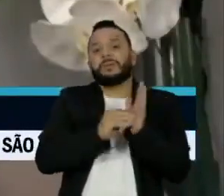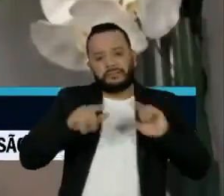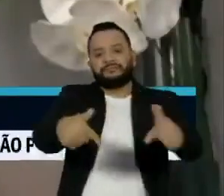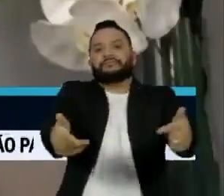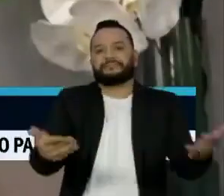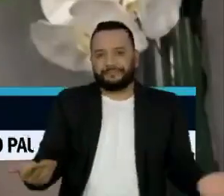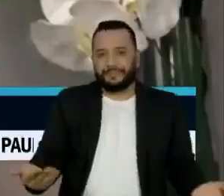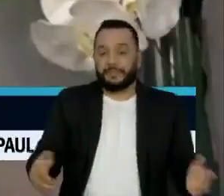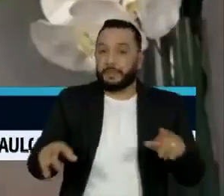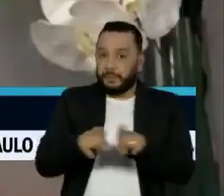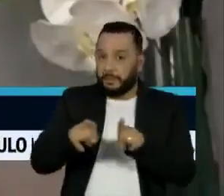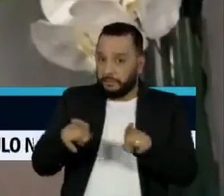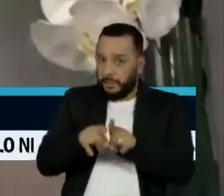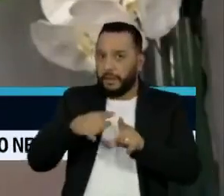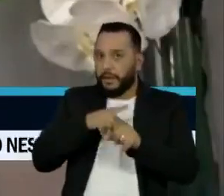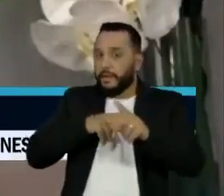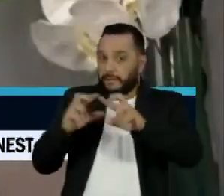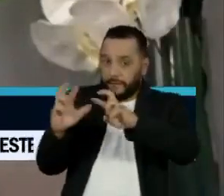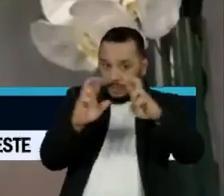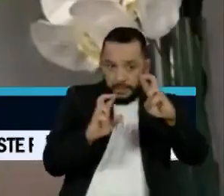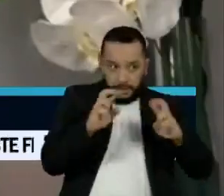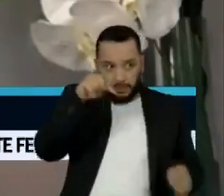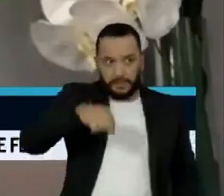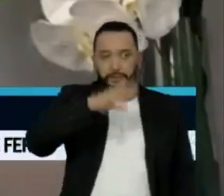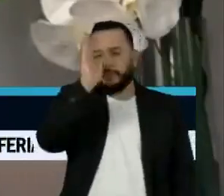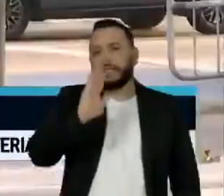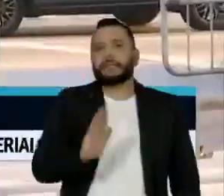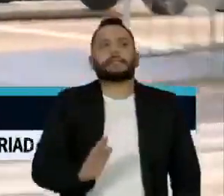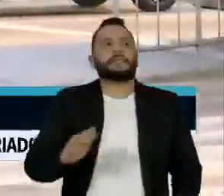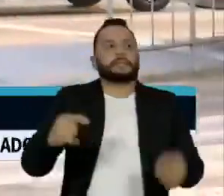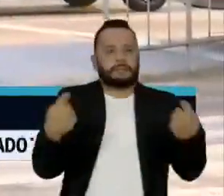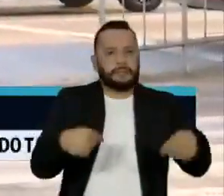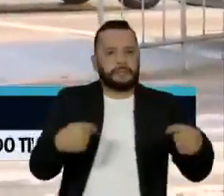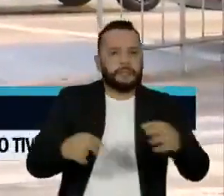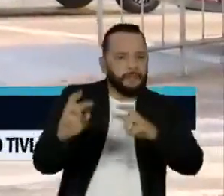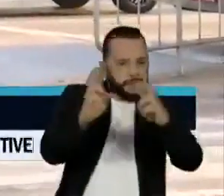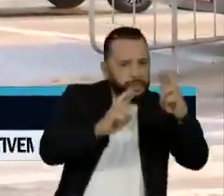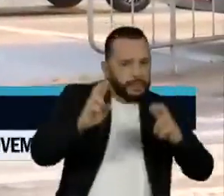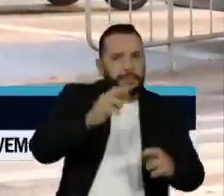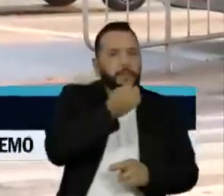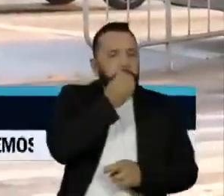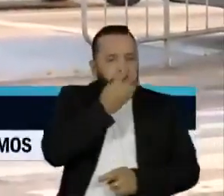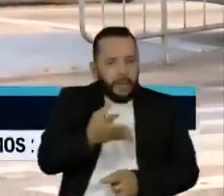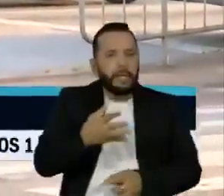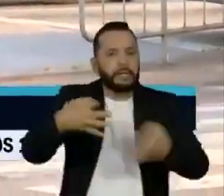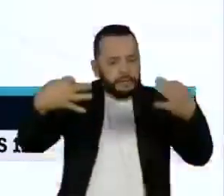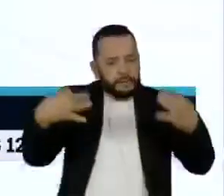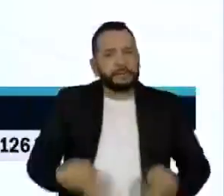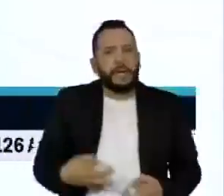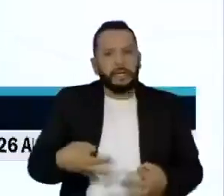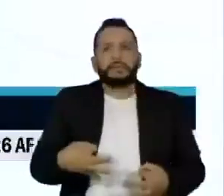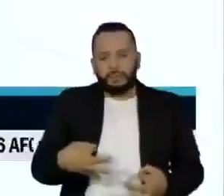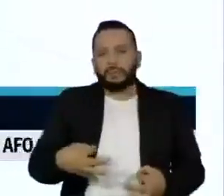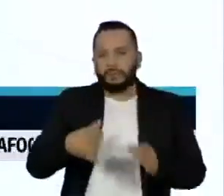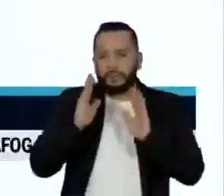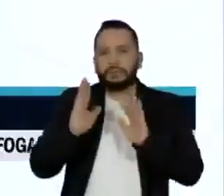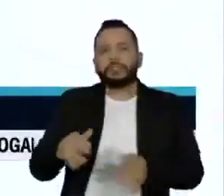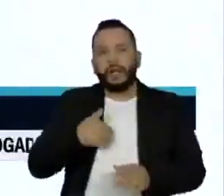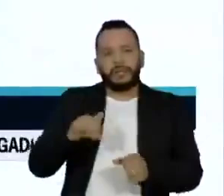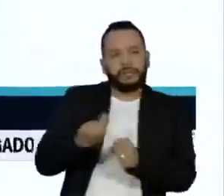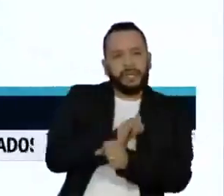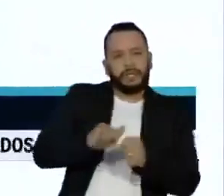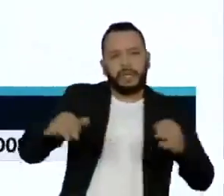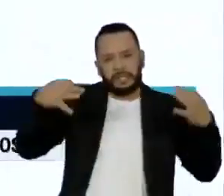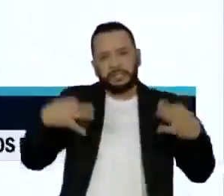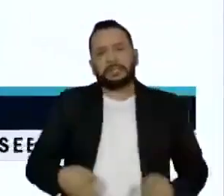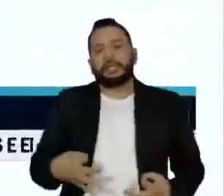fiscalização no Brasil como um todo fosse feita bem feita, bem sinalizada, com técnica adequada,